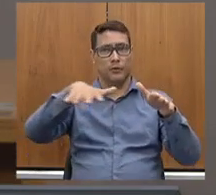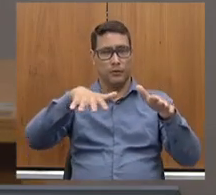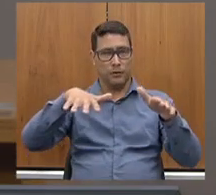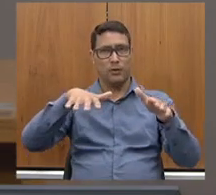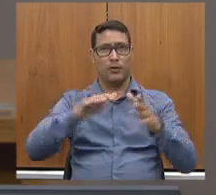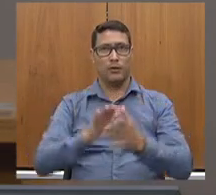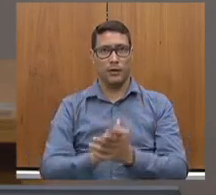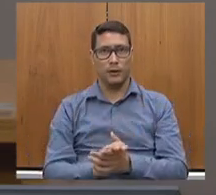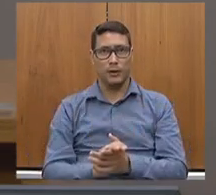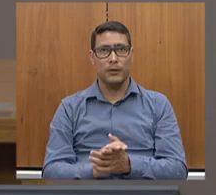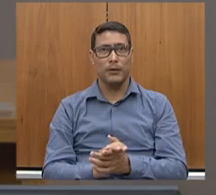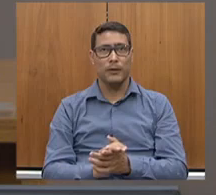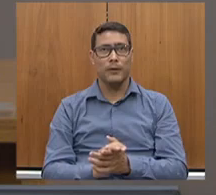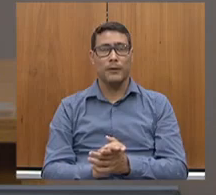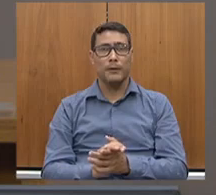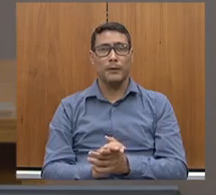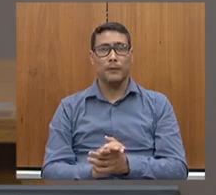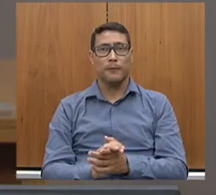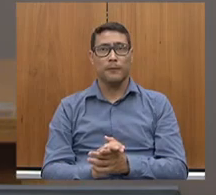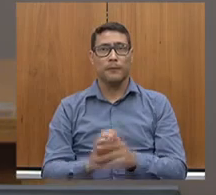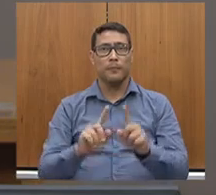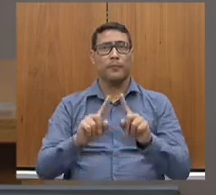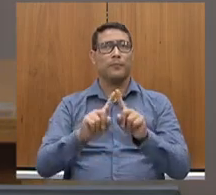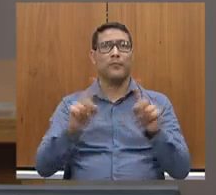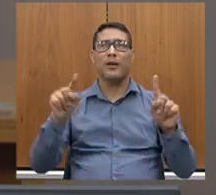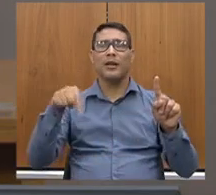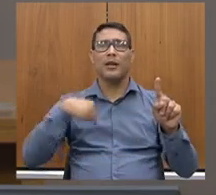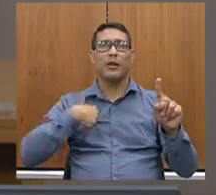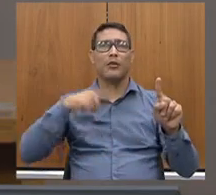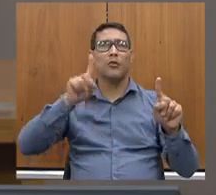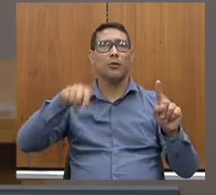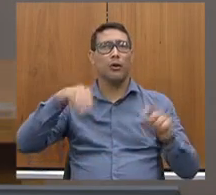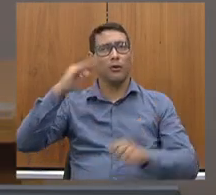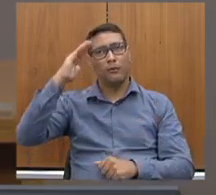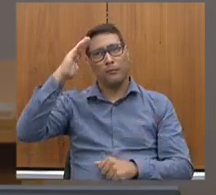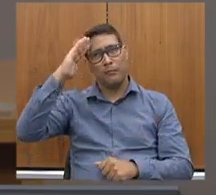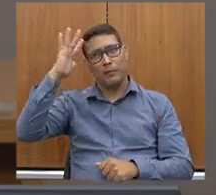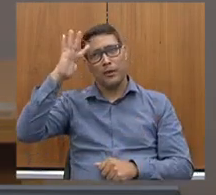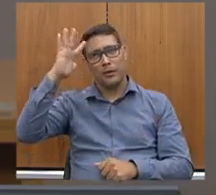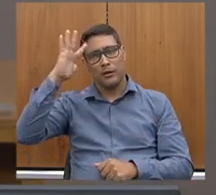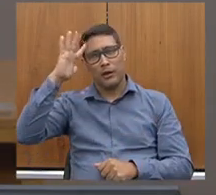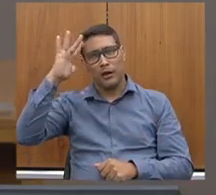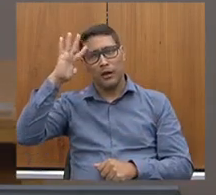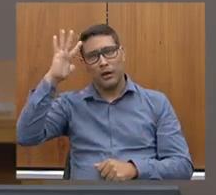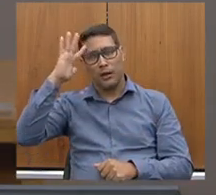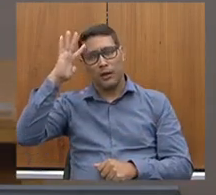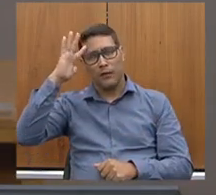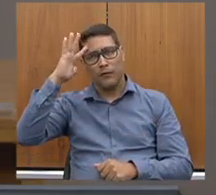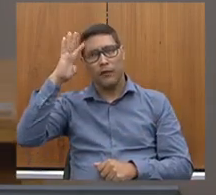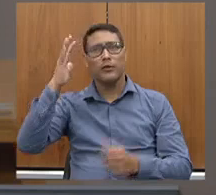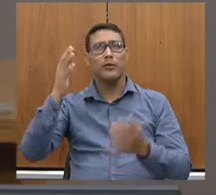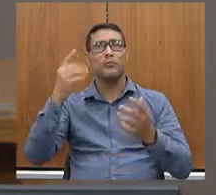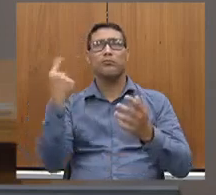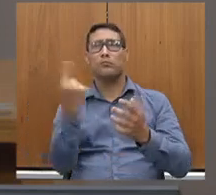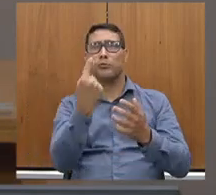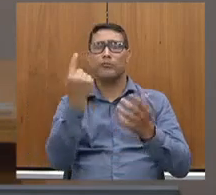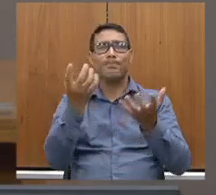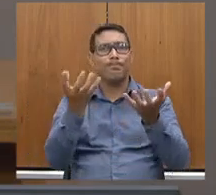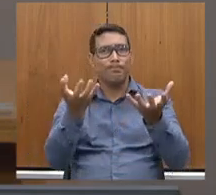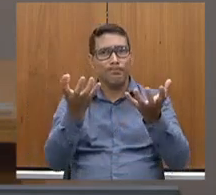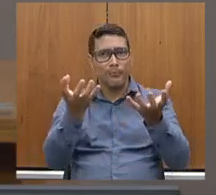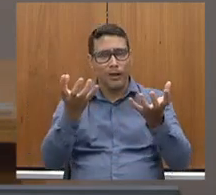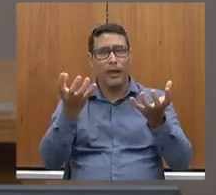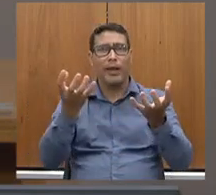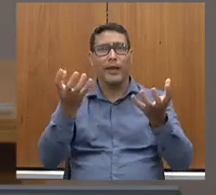e algo que antes era somente sonhado e estava no ideário de todos, até como uma memória